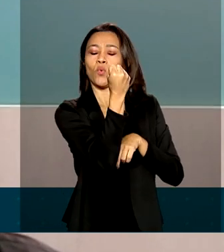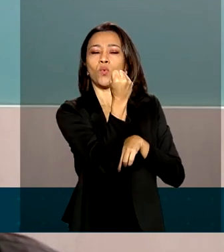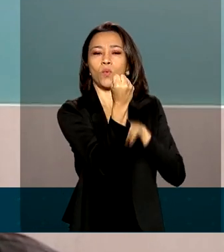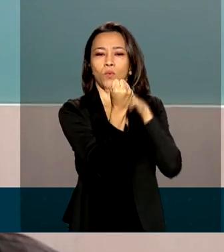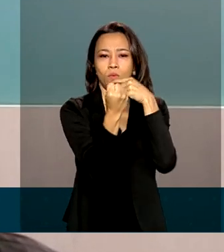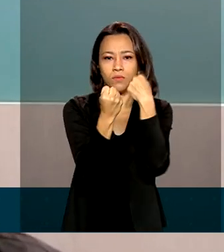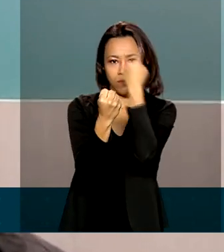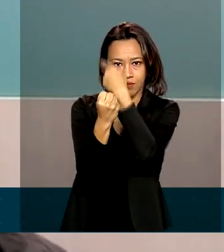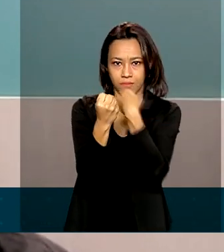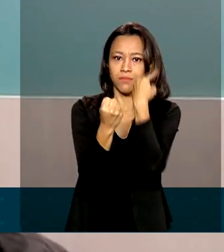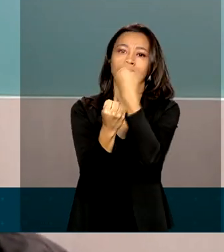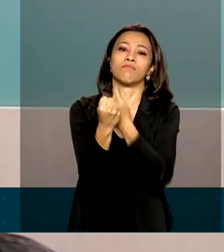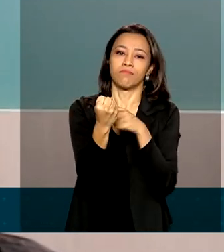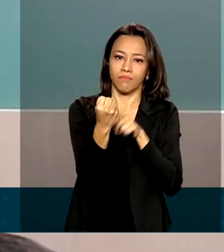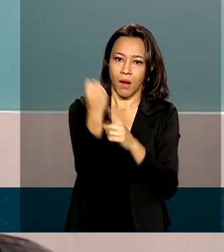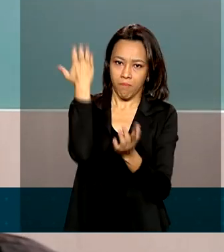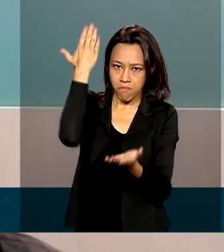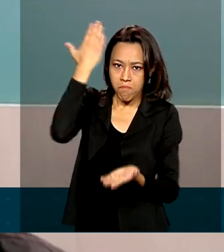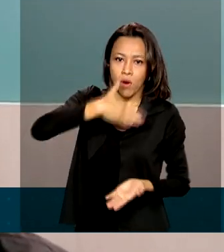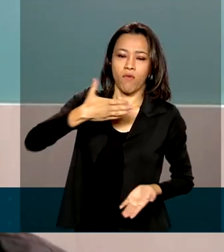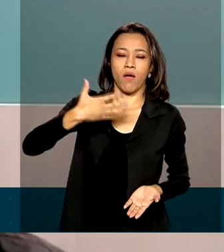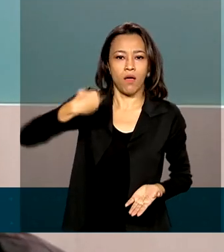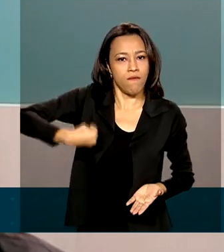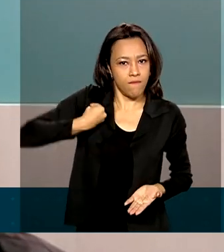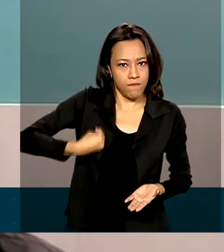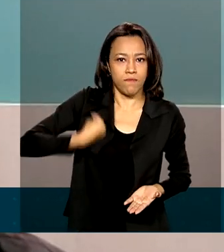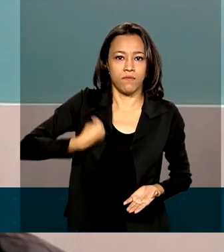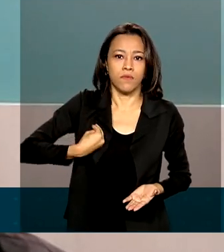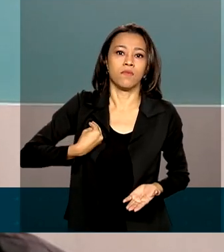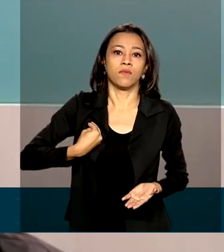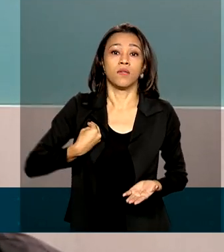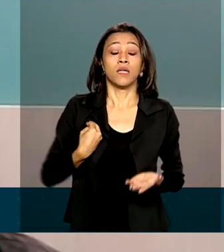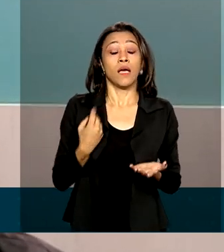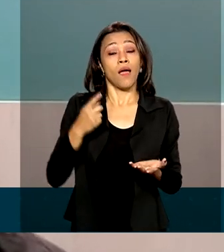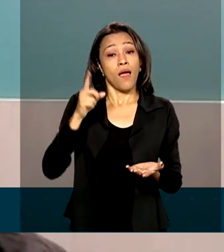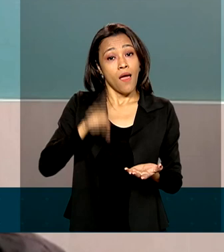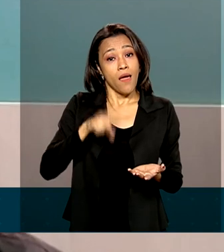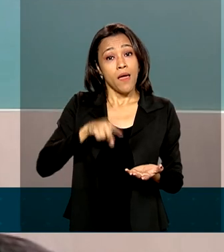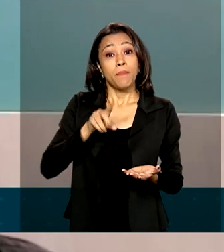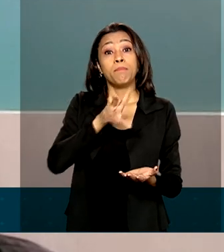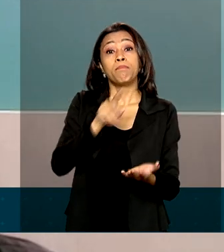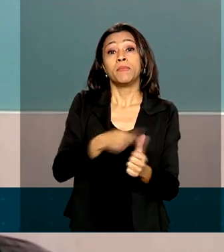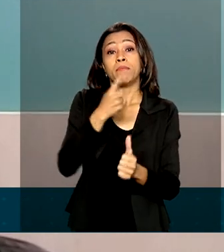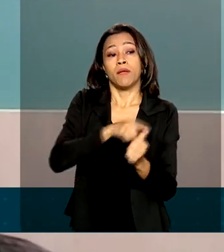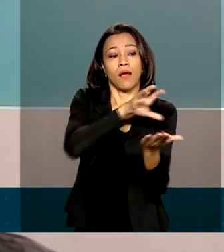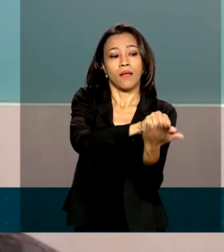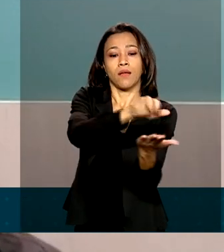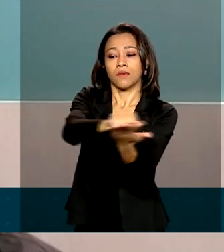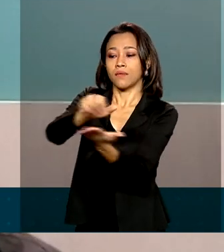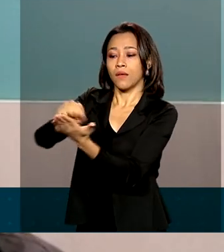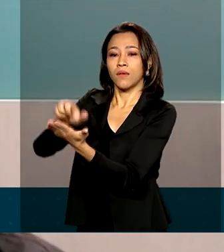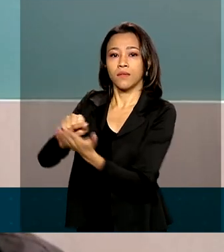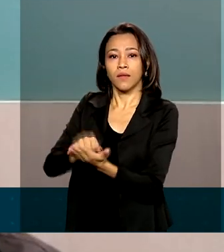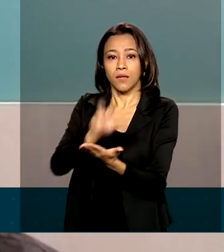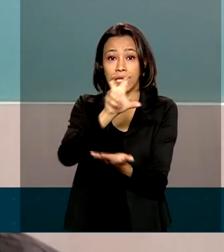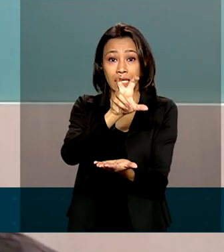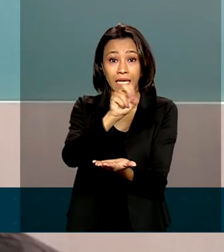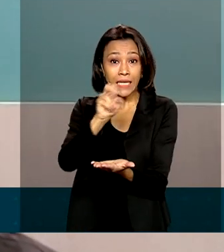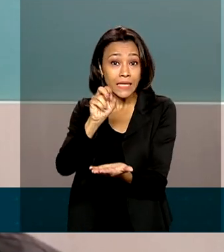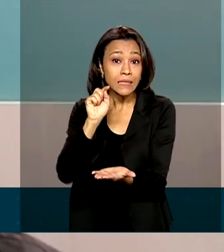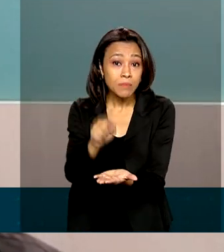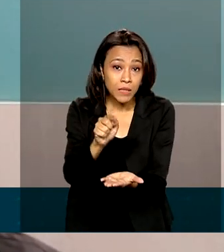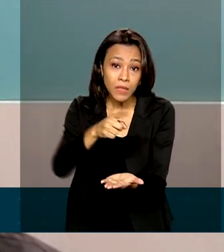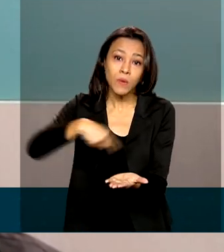para a realização do procedimento. Serão inicialmente cadastradas cerca de 500 mil pessoas que